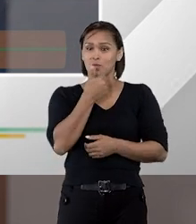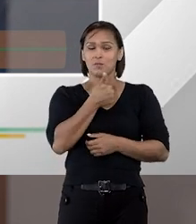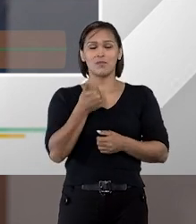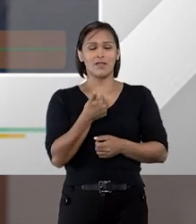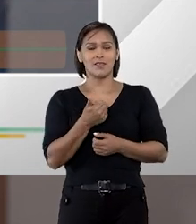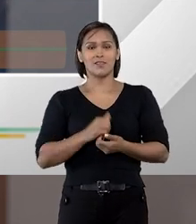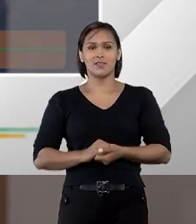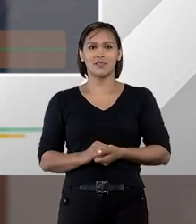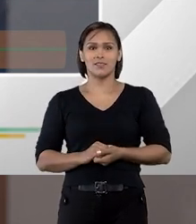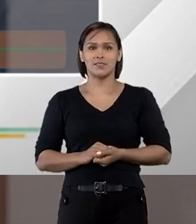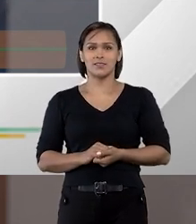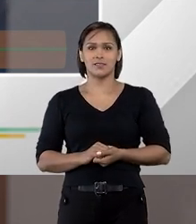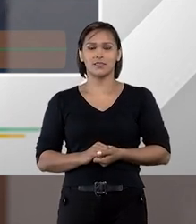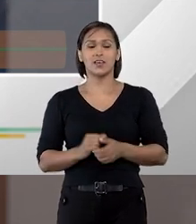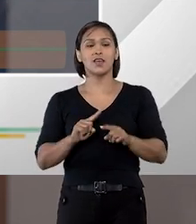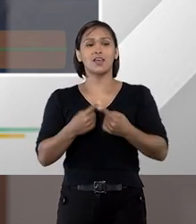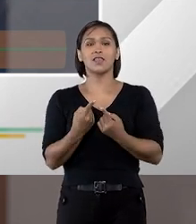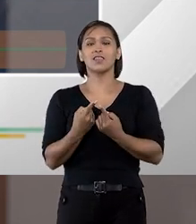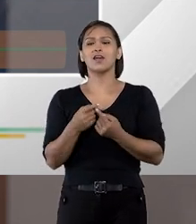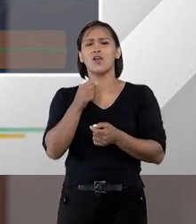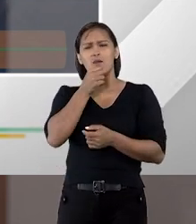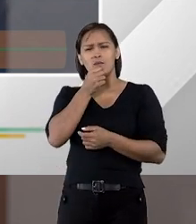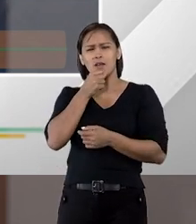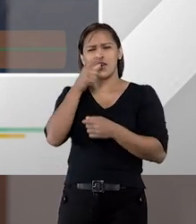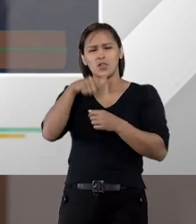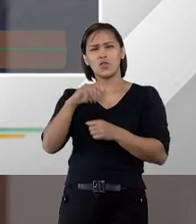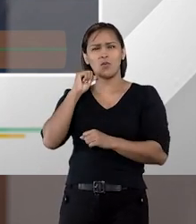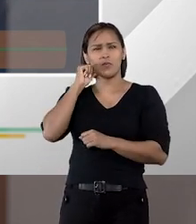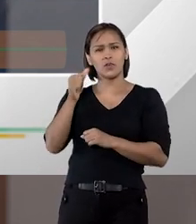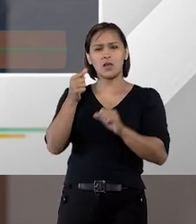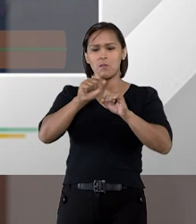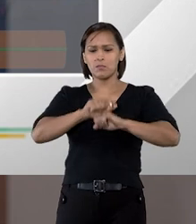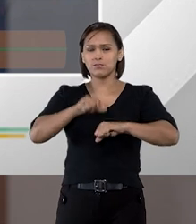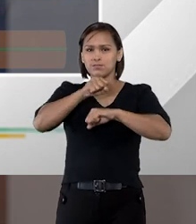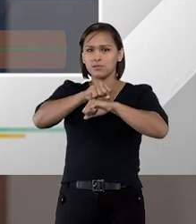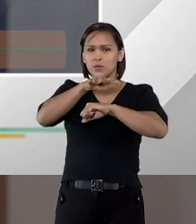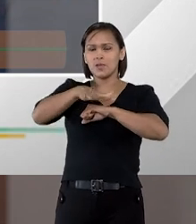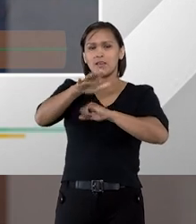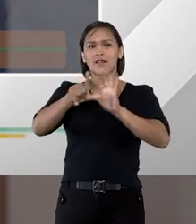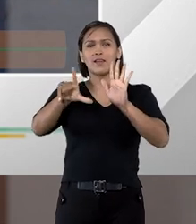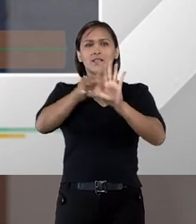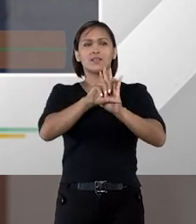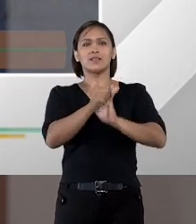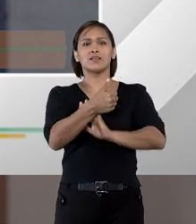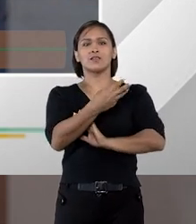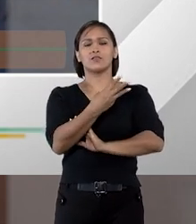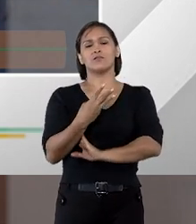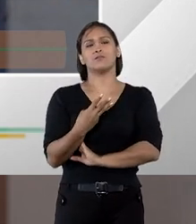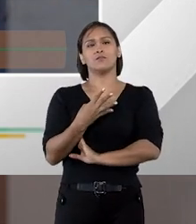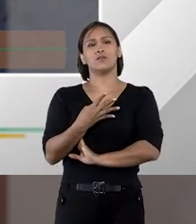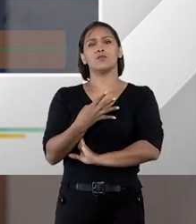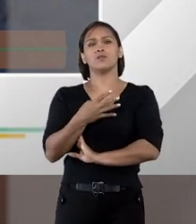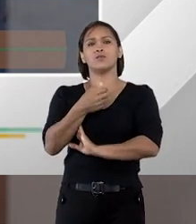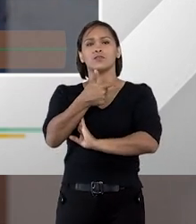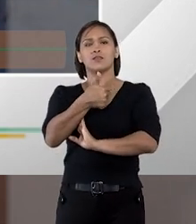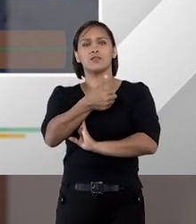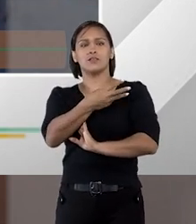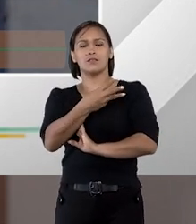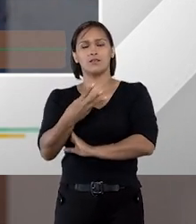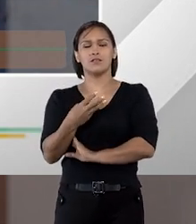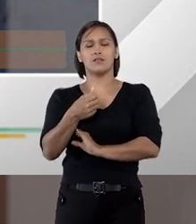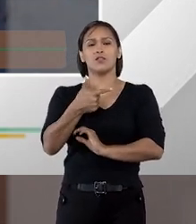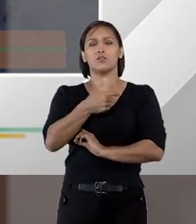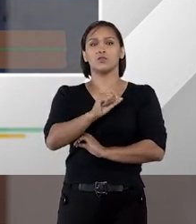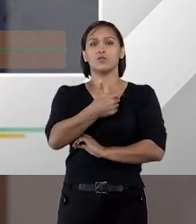Tudo bem, Fátima. Então, Tiago, no último mês de abril foi publicada a lei número 14.133 de